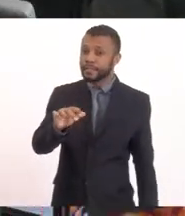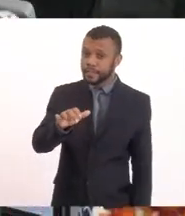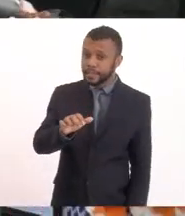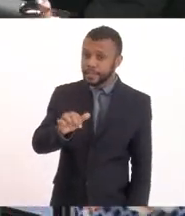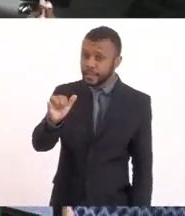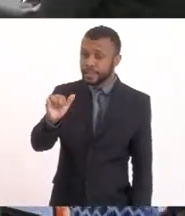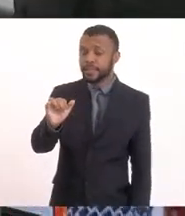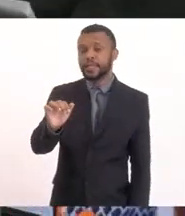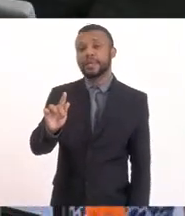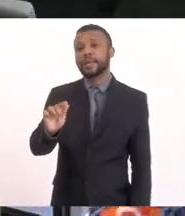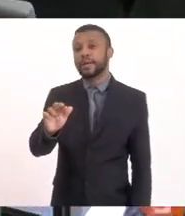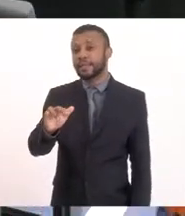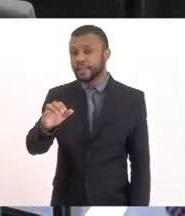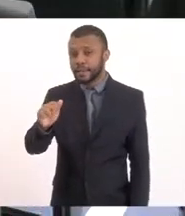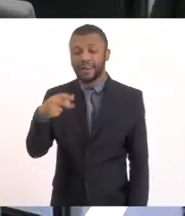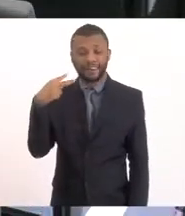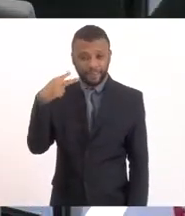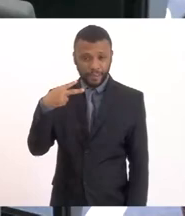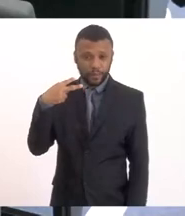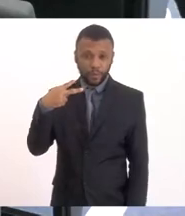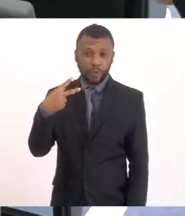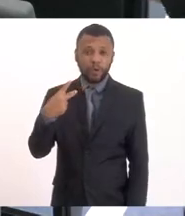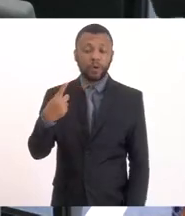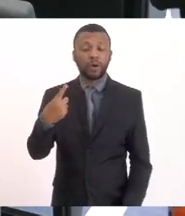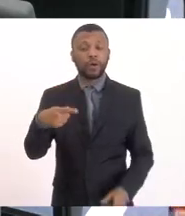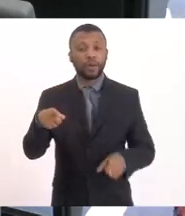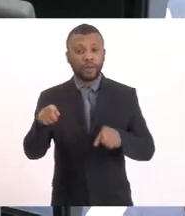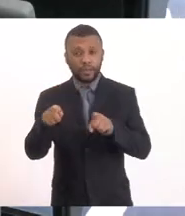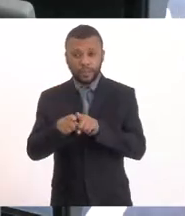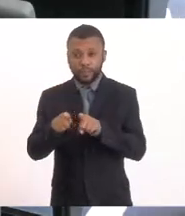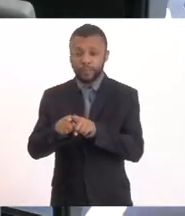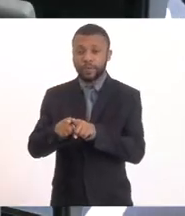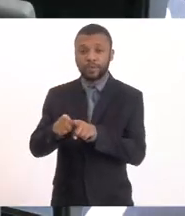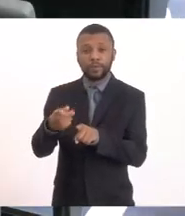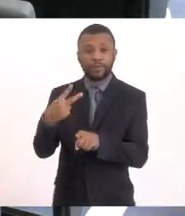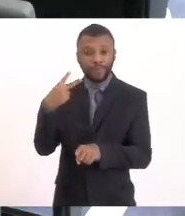e Roberto Carlos Reis, vereador de Saquarema também.